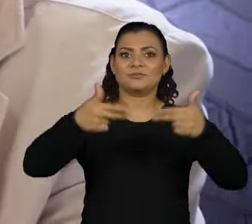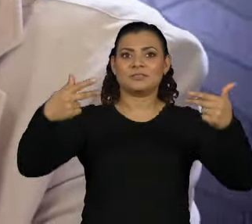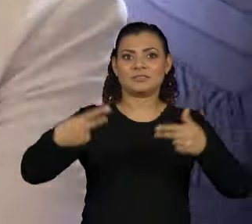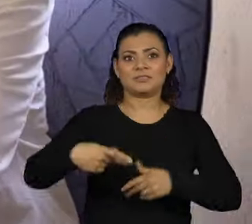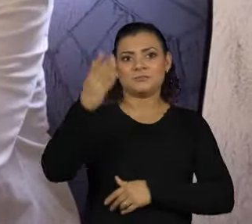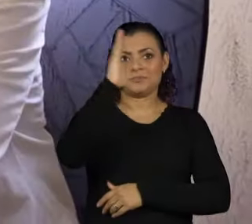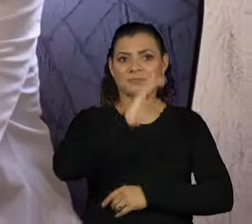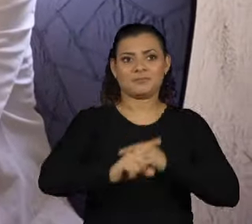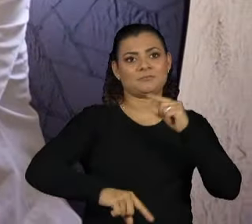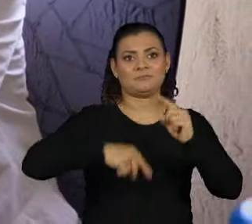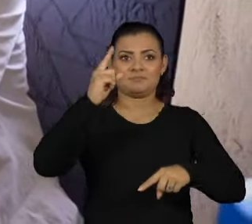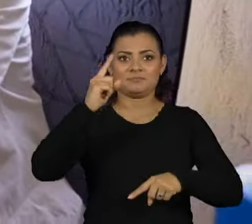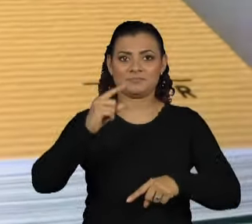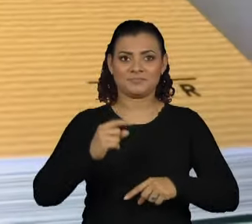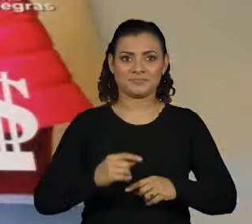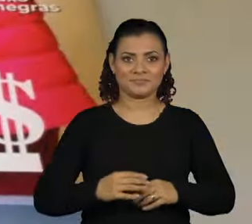Brasil.